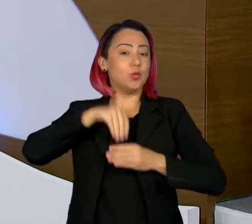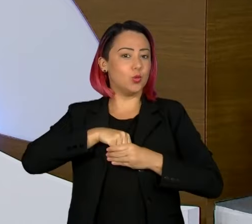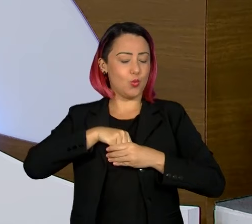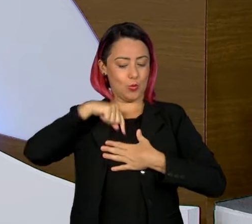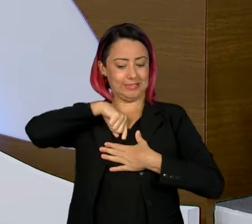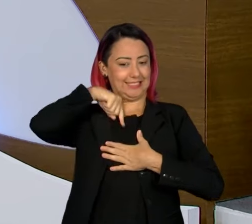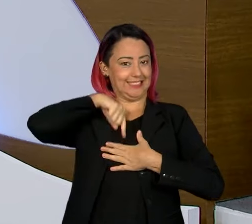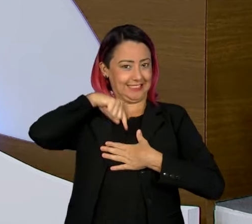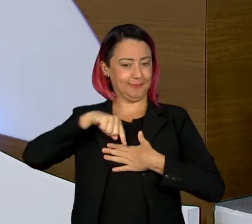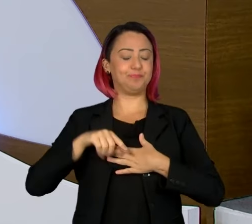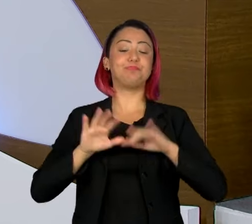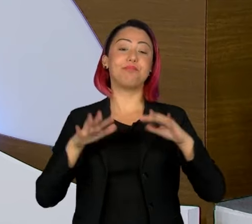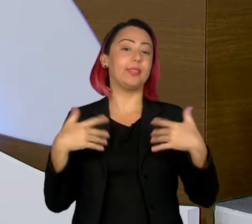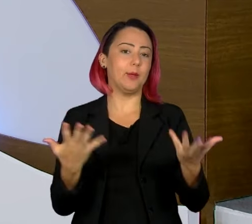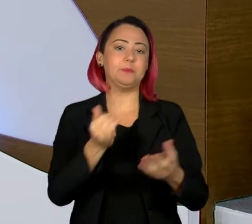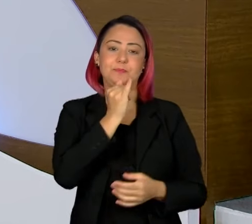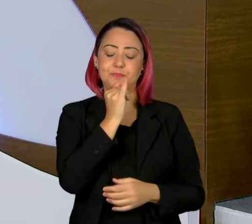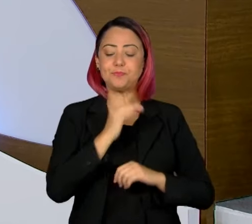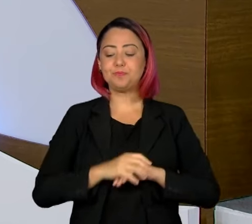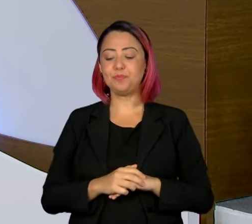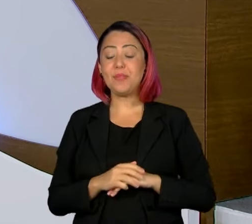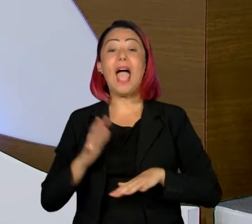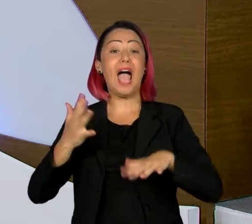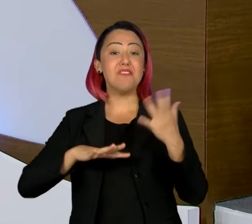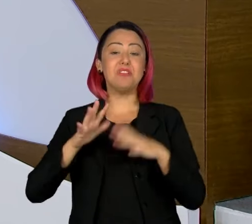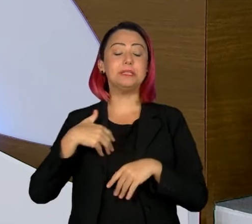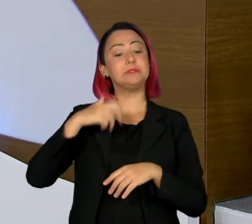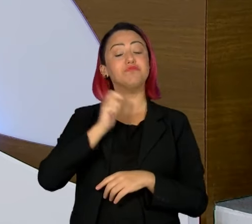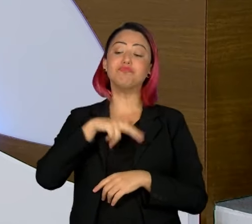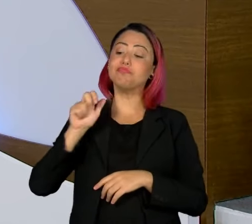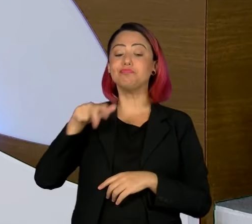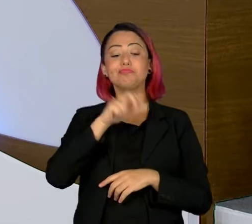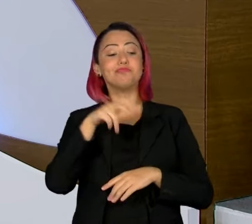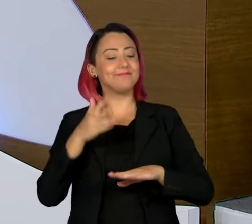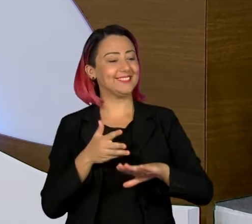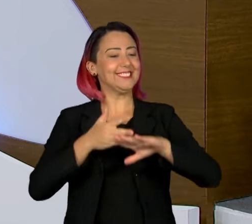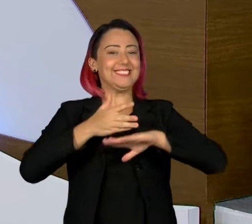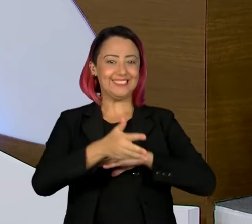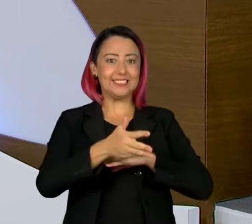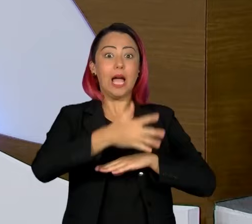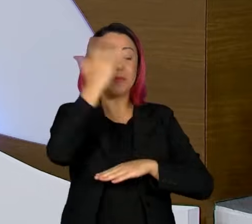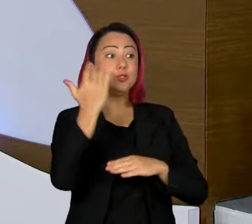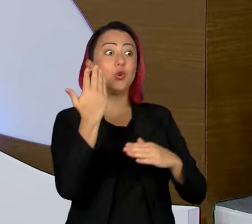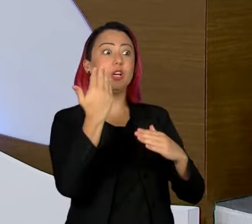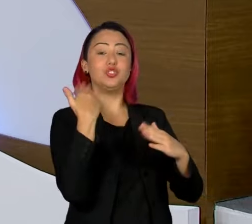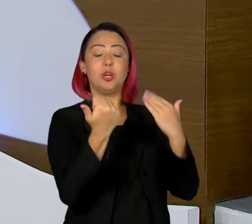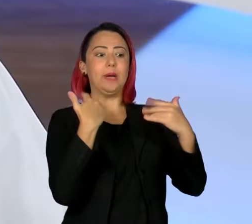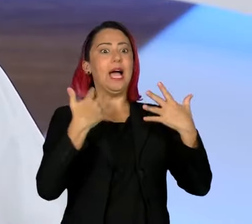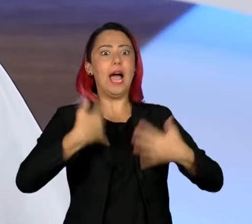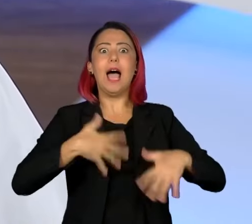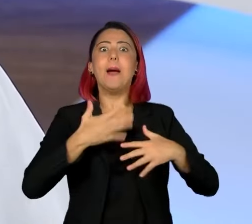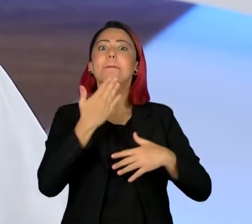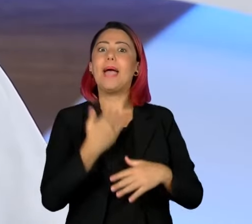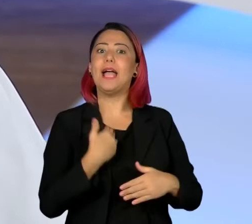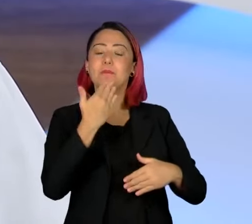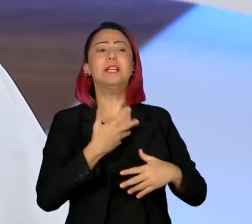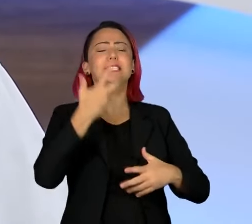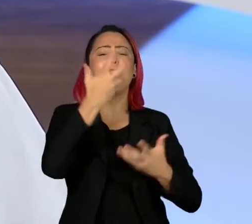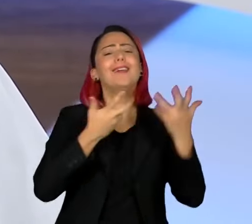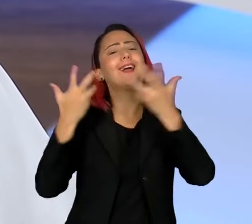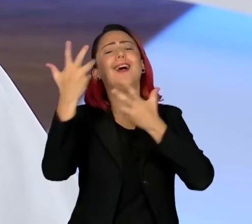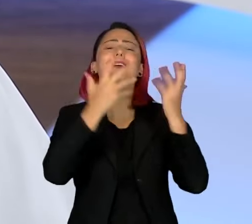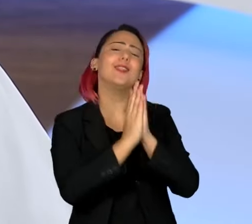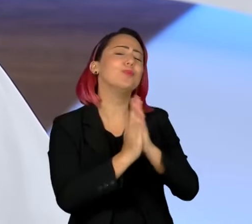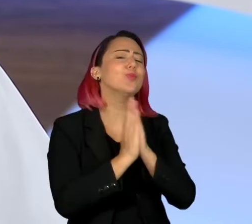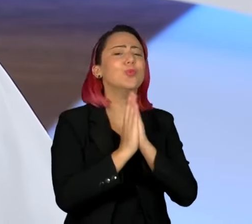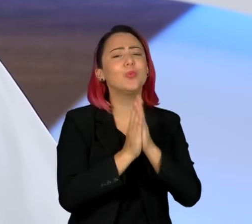Então, o que acontece? Quando eu chego, por exemplo, num local onde as pessoas começam a cantar, cantar, cantar, que isso acontece